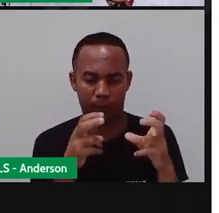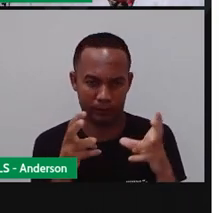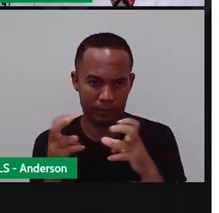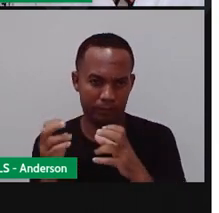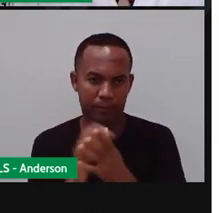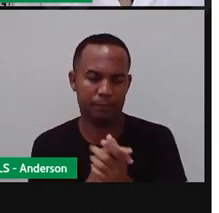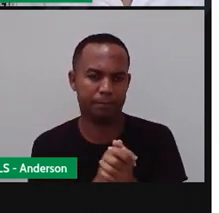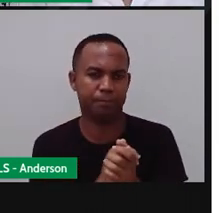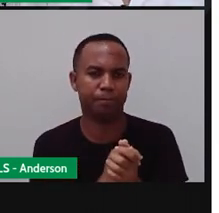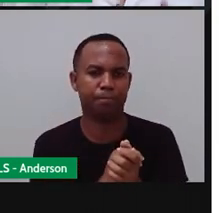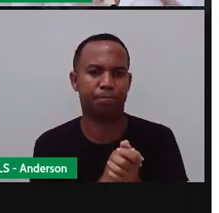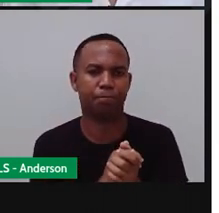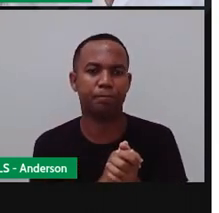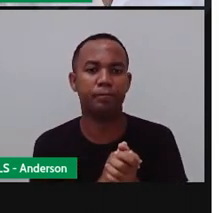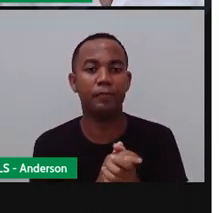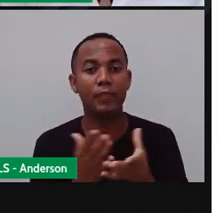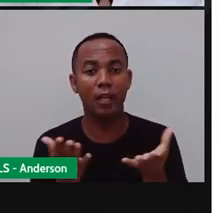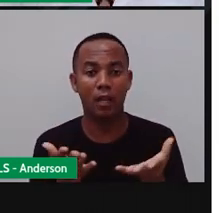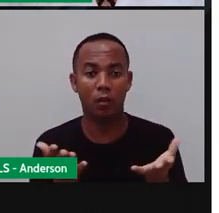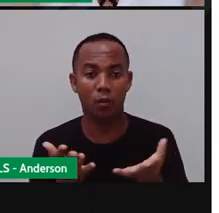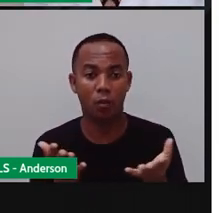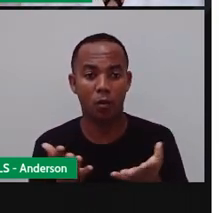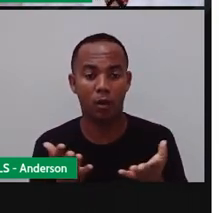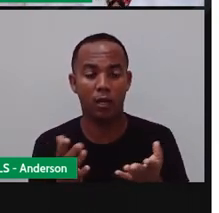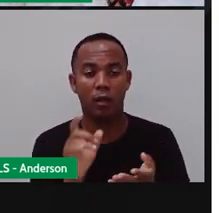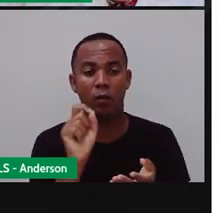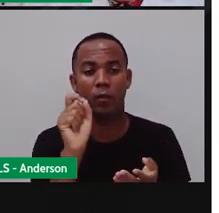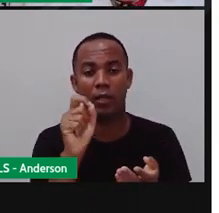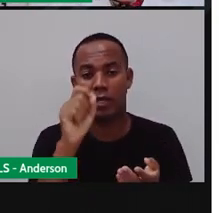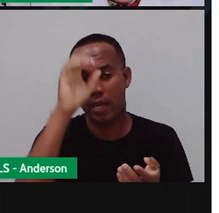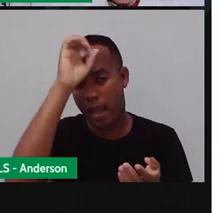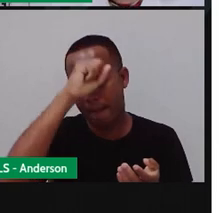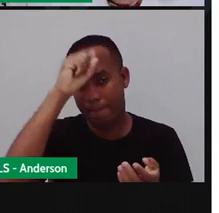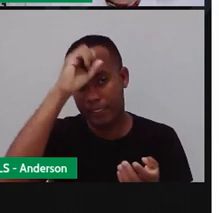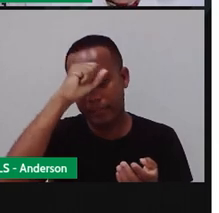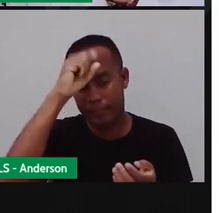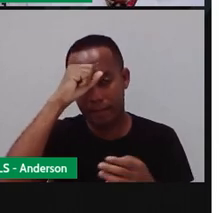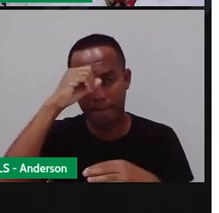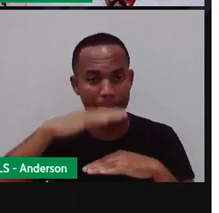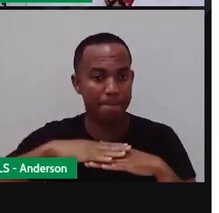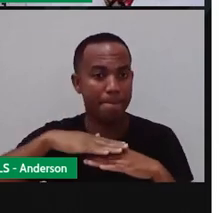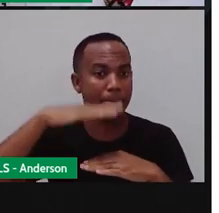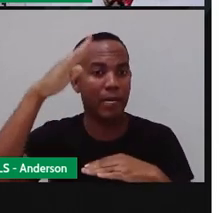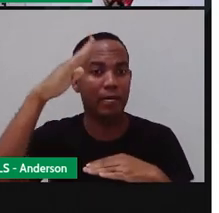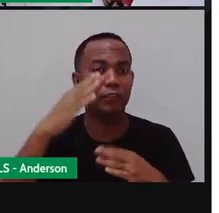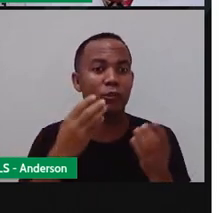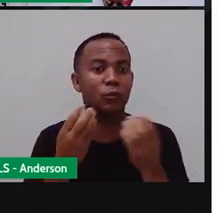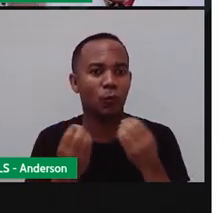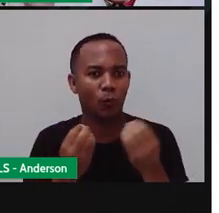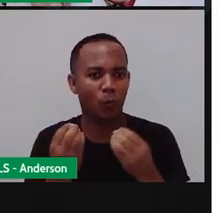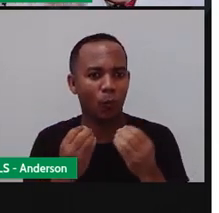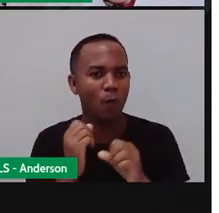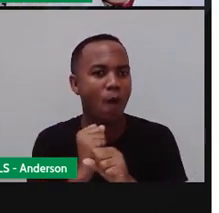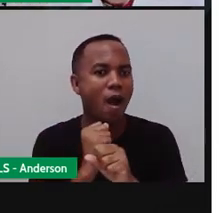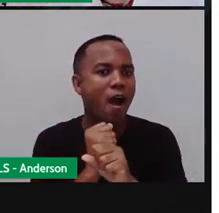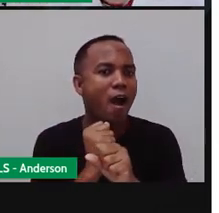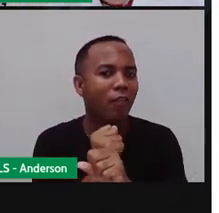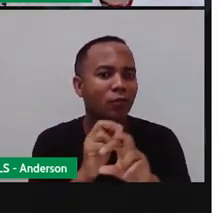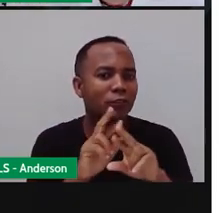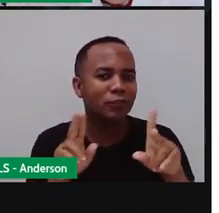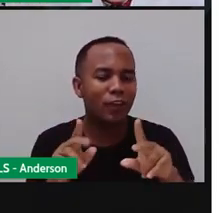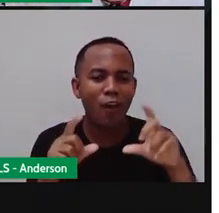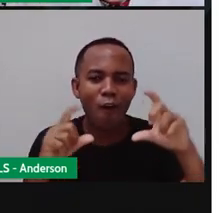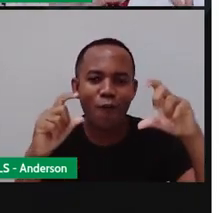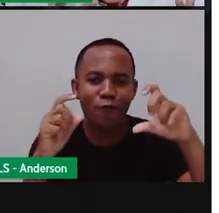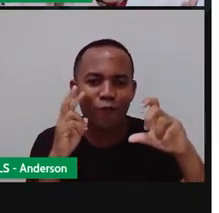não é isso? Bom, agora vamos aprender ainda mais sobre essas estações do ano, né? E aí, olha essa imagem